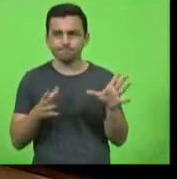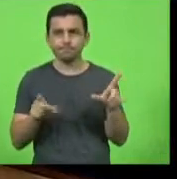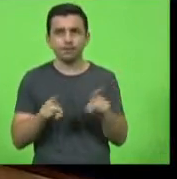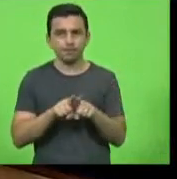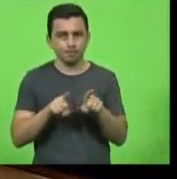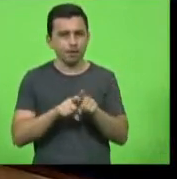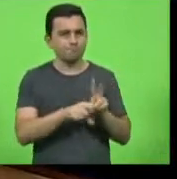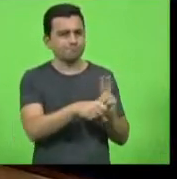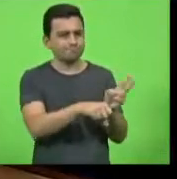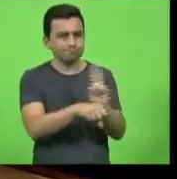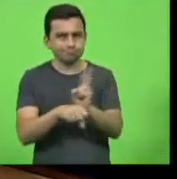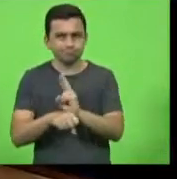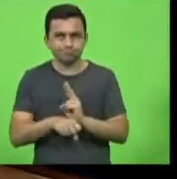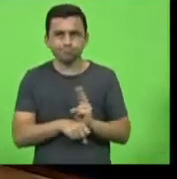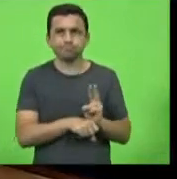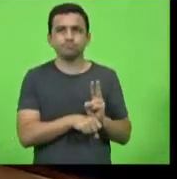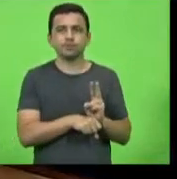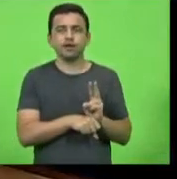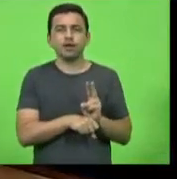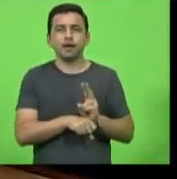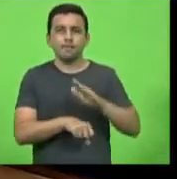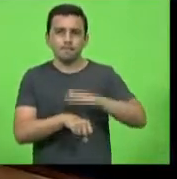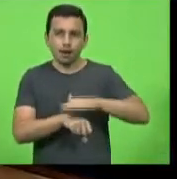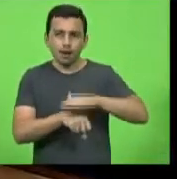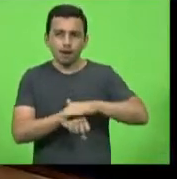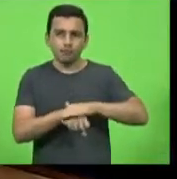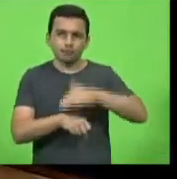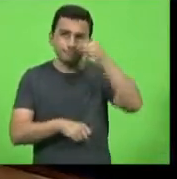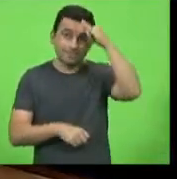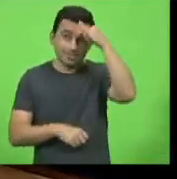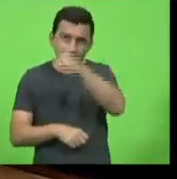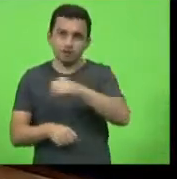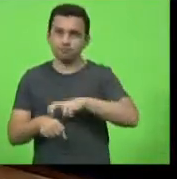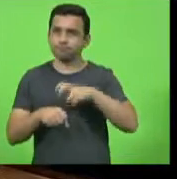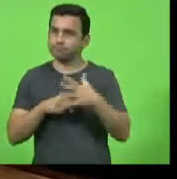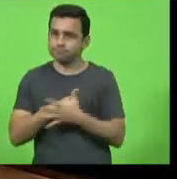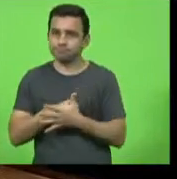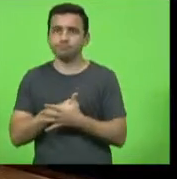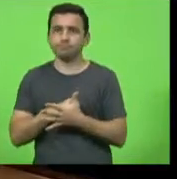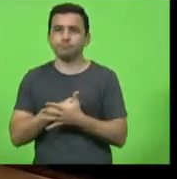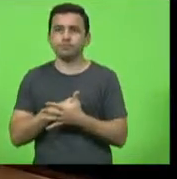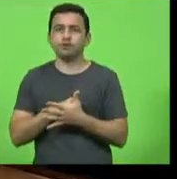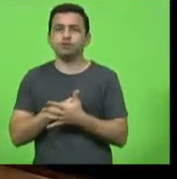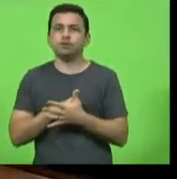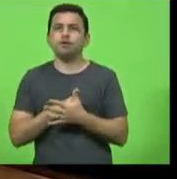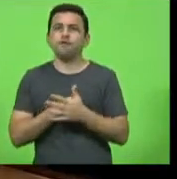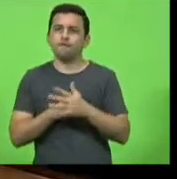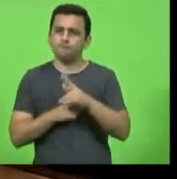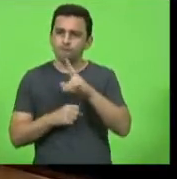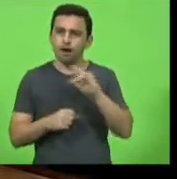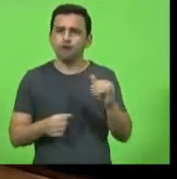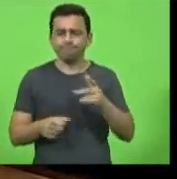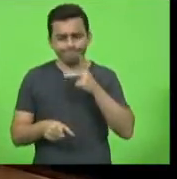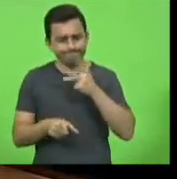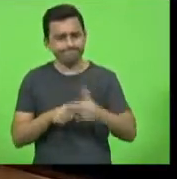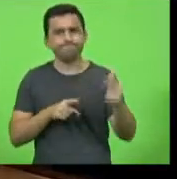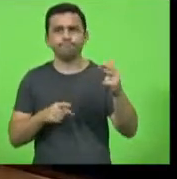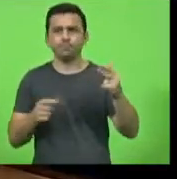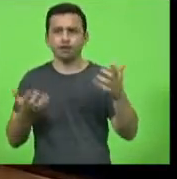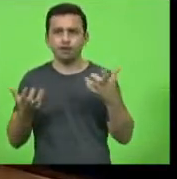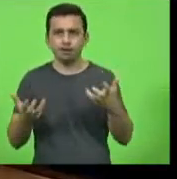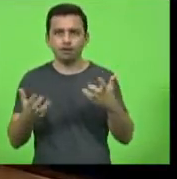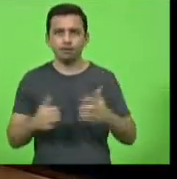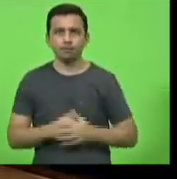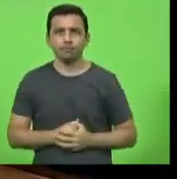a fiscalização das ações de combate ao Covid. Nós vamos crescer o jogo 30